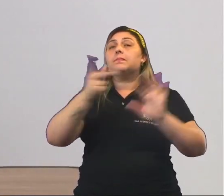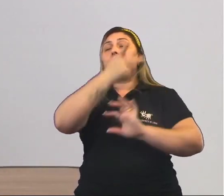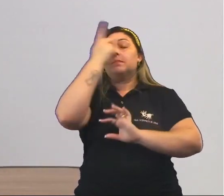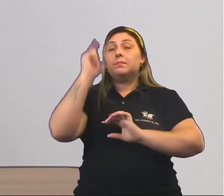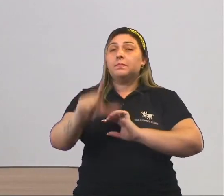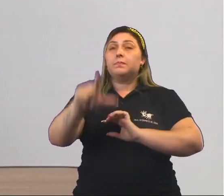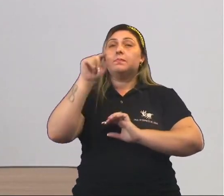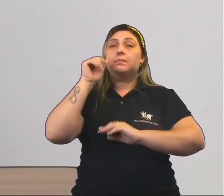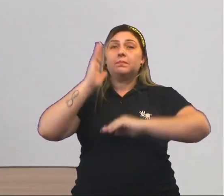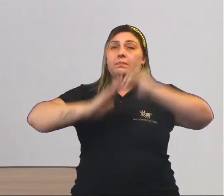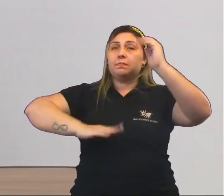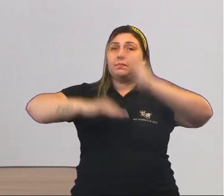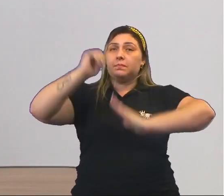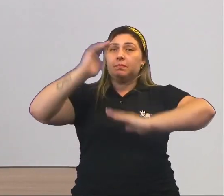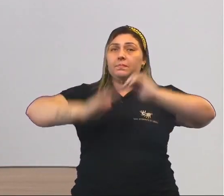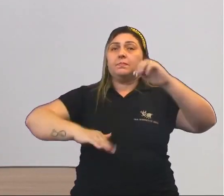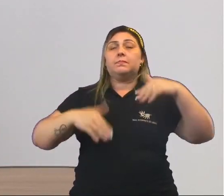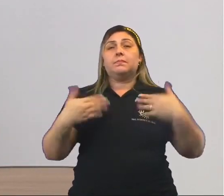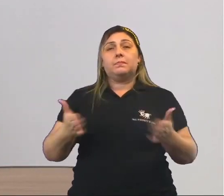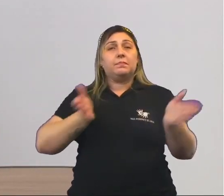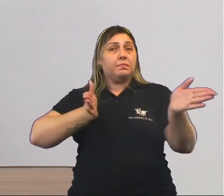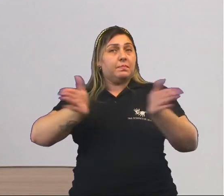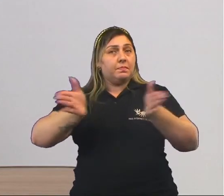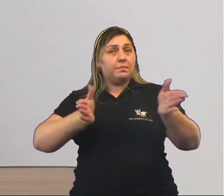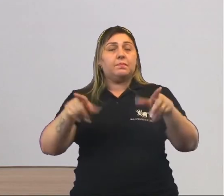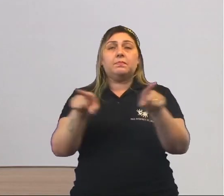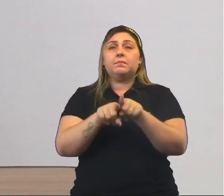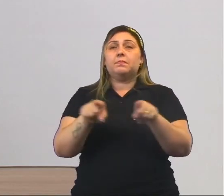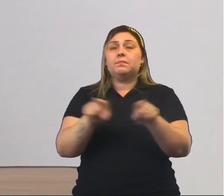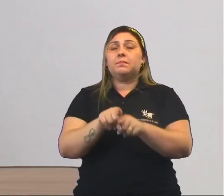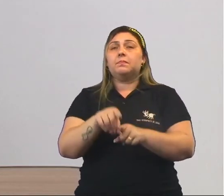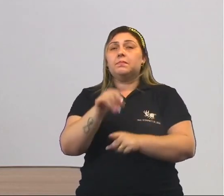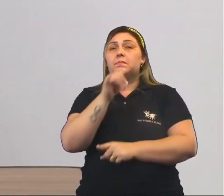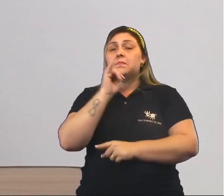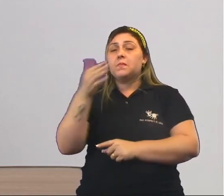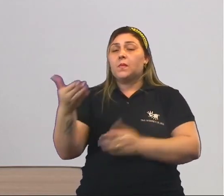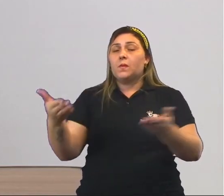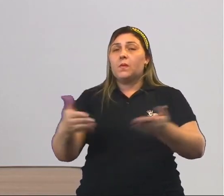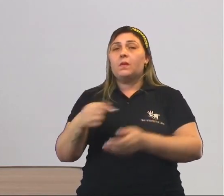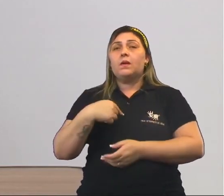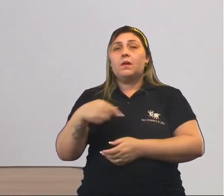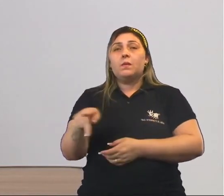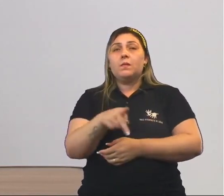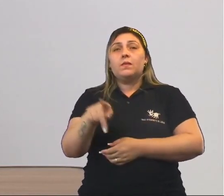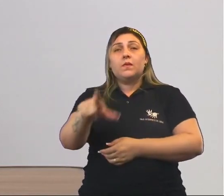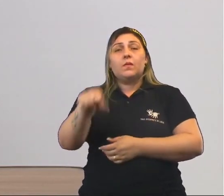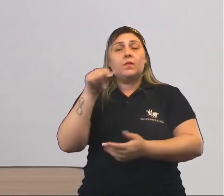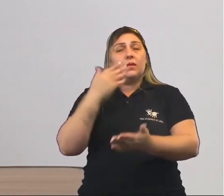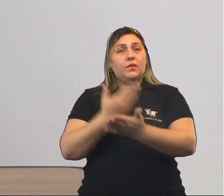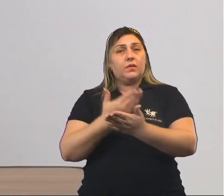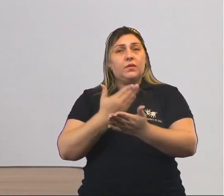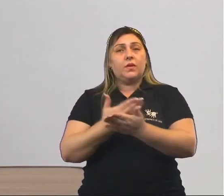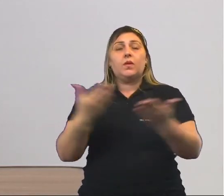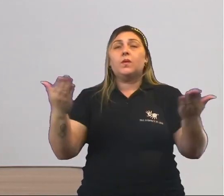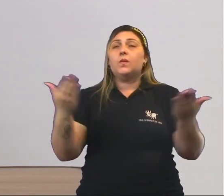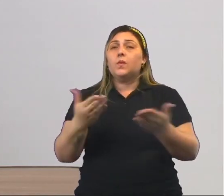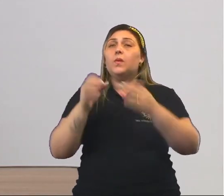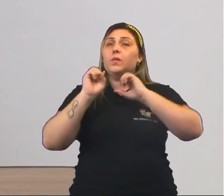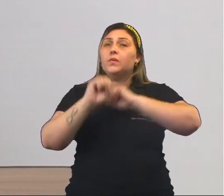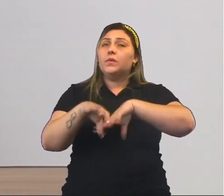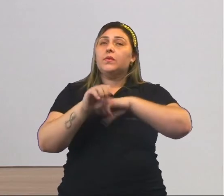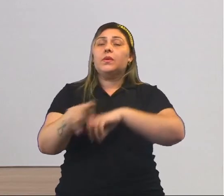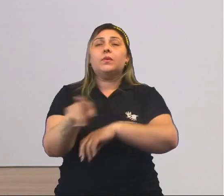escolhe a função que ela quer exercer. Por exemplo, hoje eu sou professora. Eu escolhi estudar. Hoje eu exerço uma